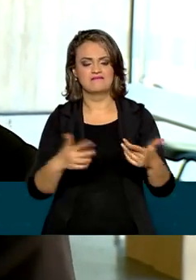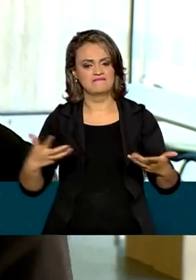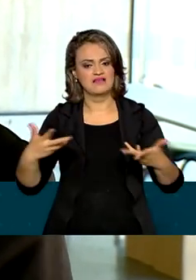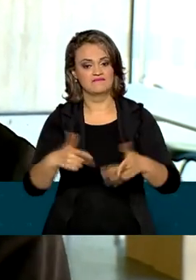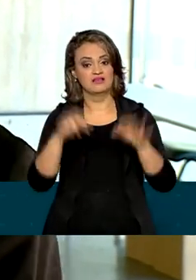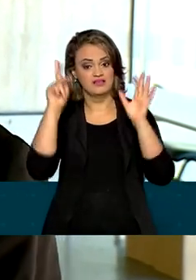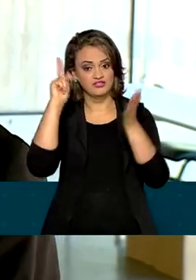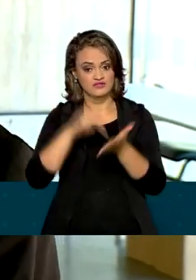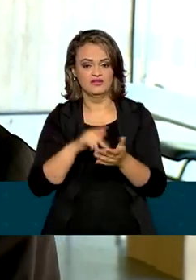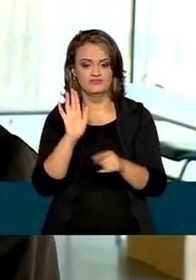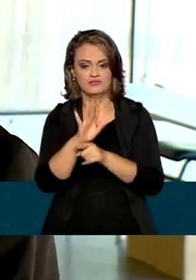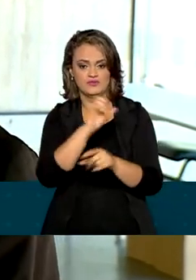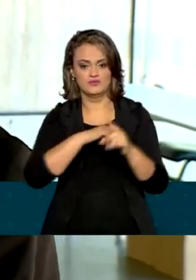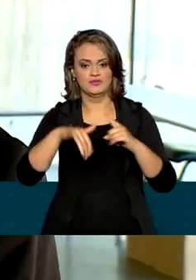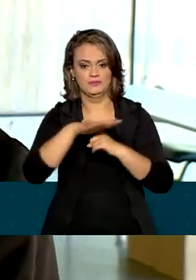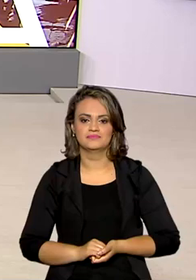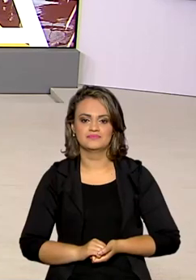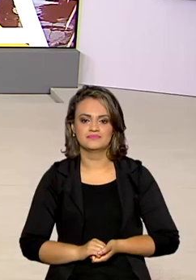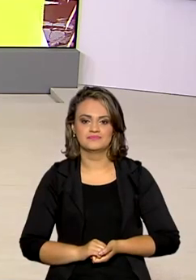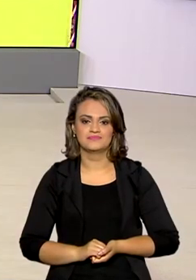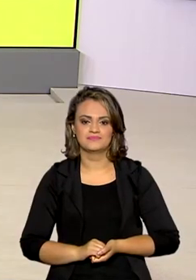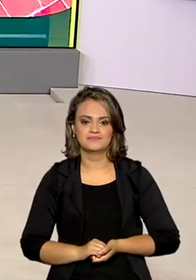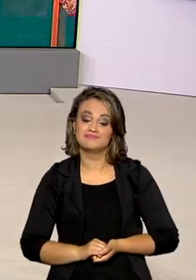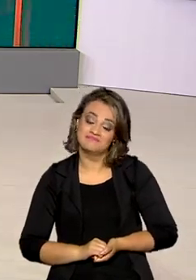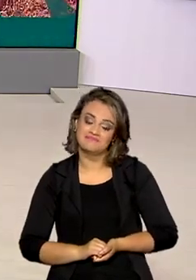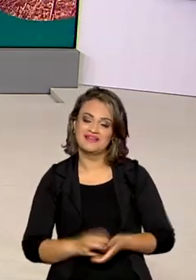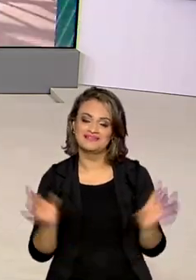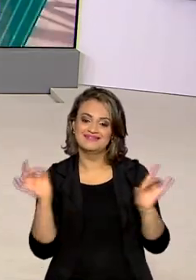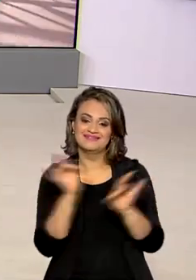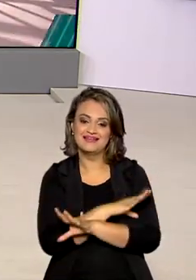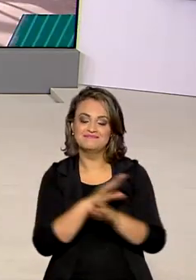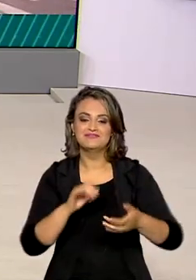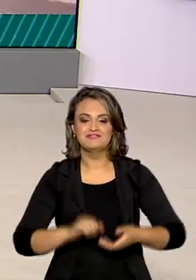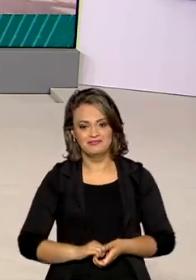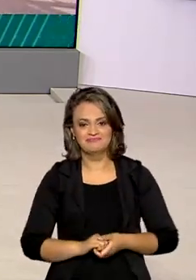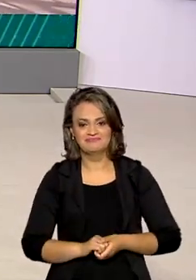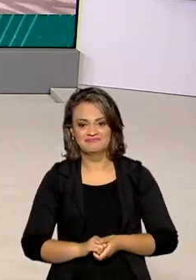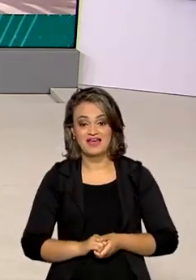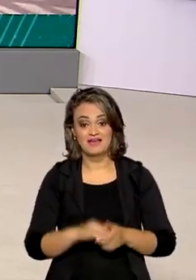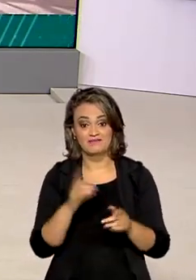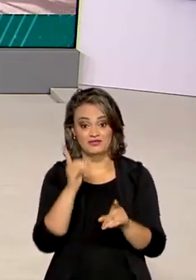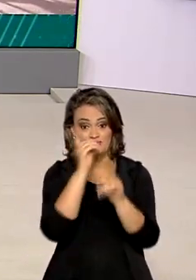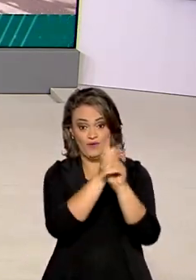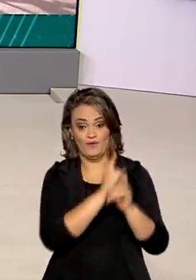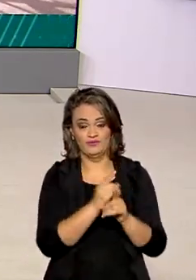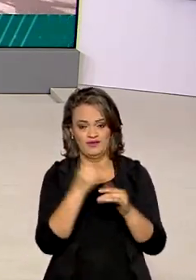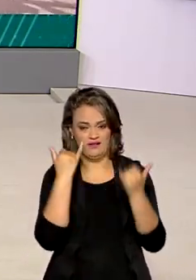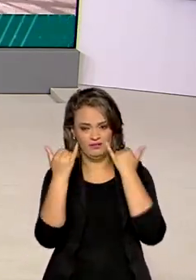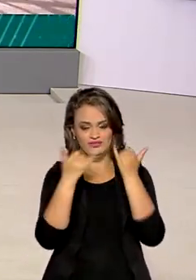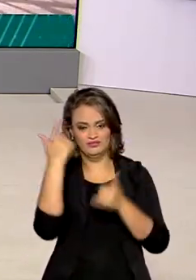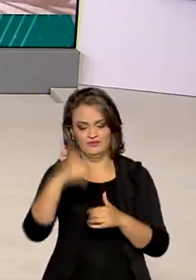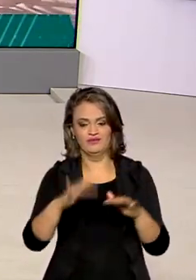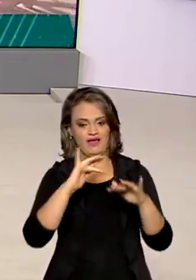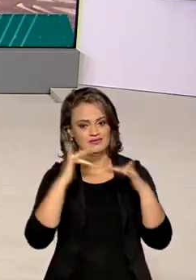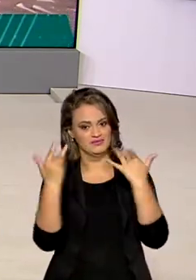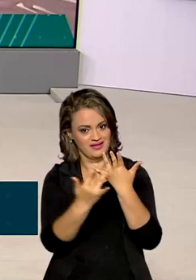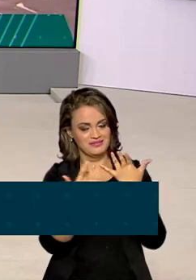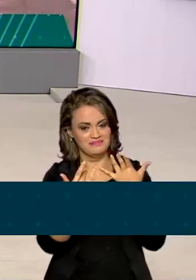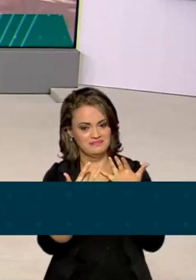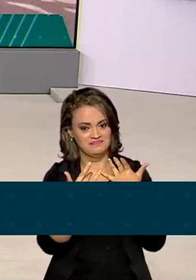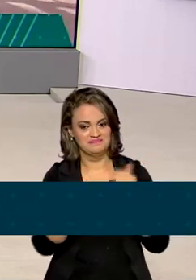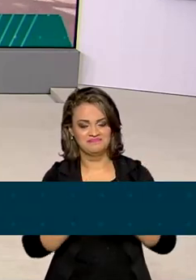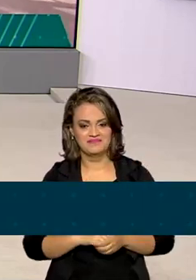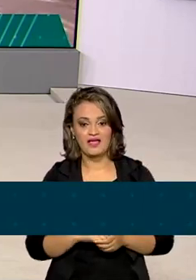junto à nossa sociedade. É isso, o Brasil em Dia fica por aqui. Você pode rever as nossas reportagens nas redes